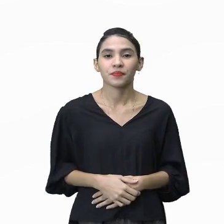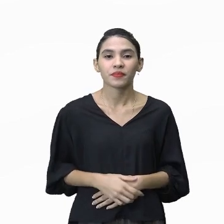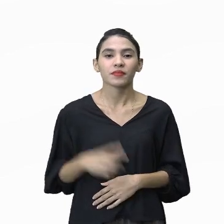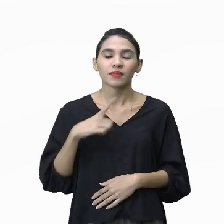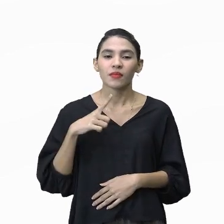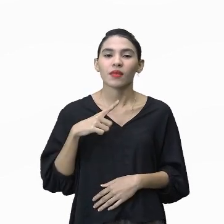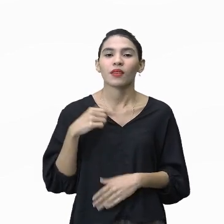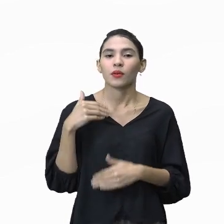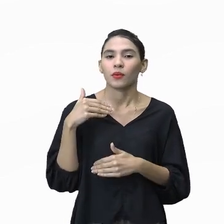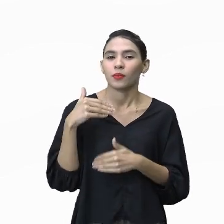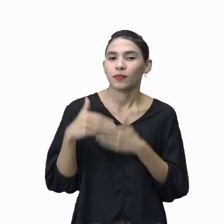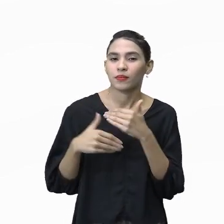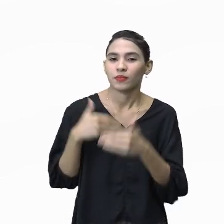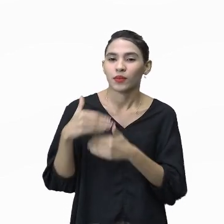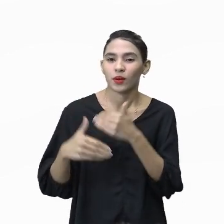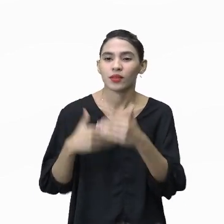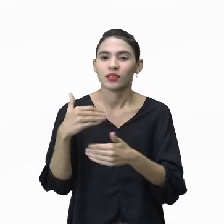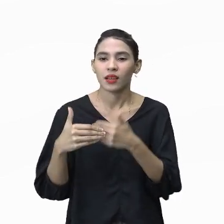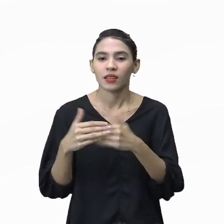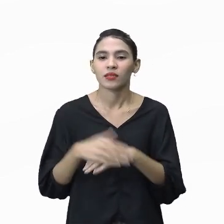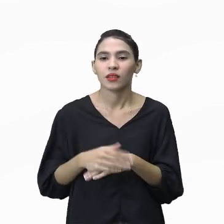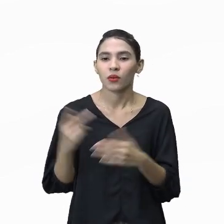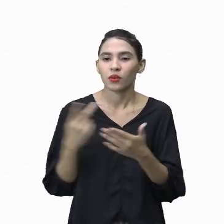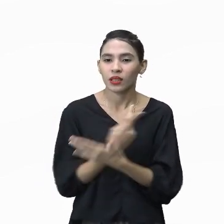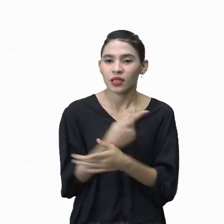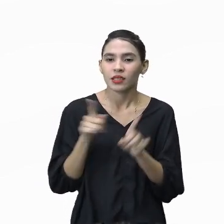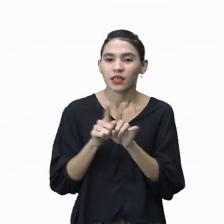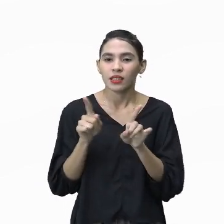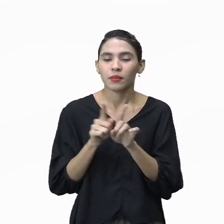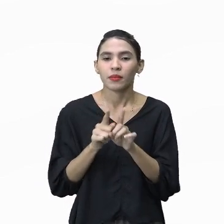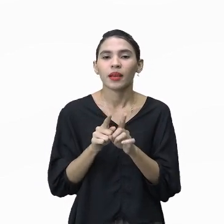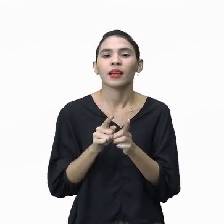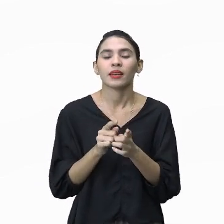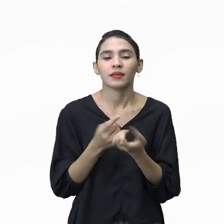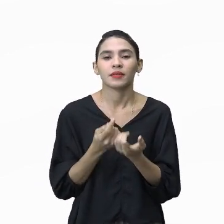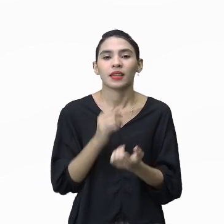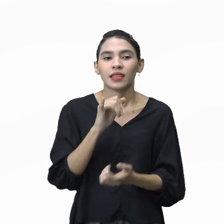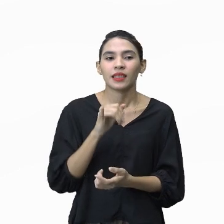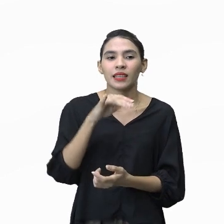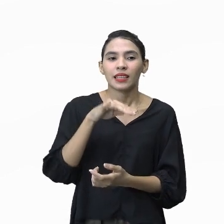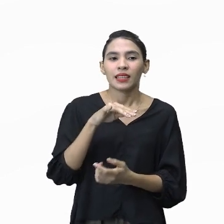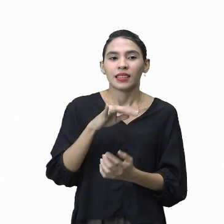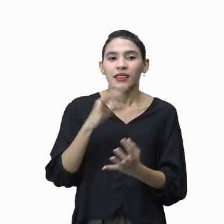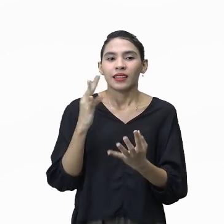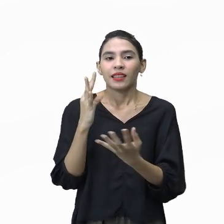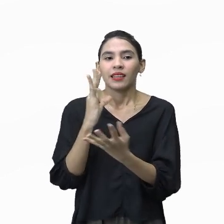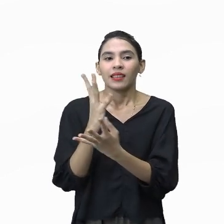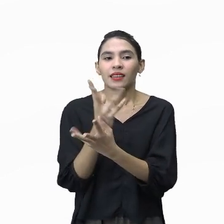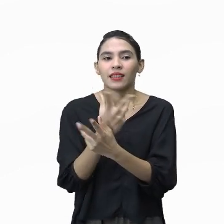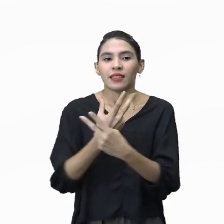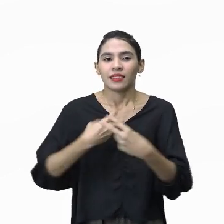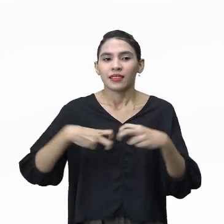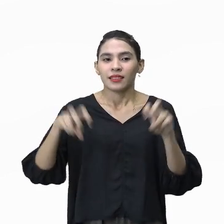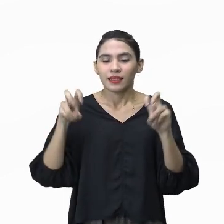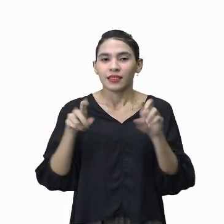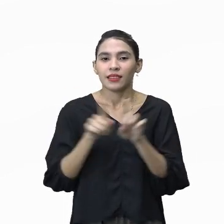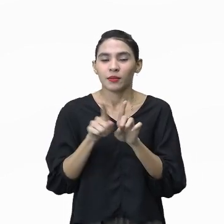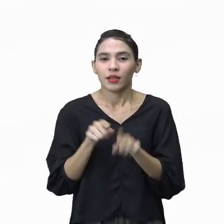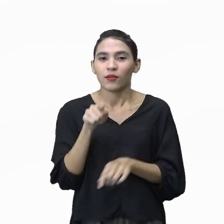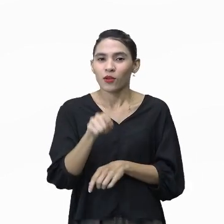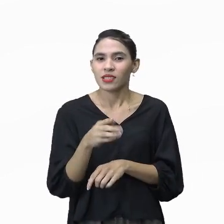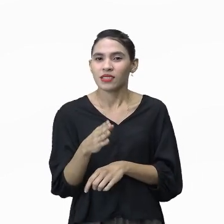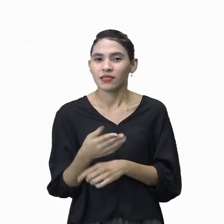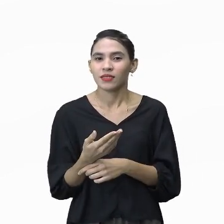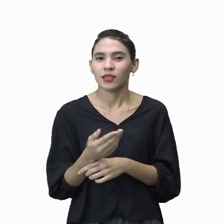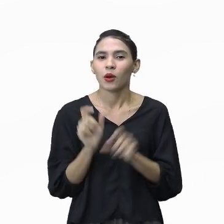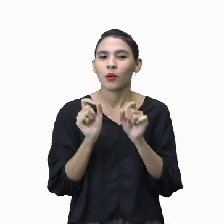processo, né, ter, fazer com que aconteça a interculturalidade, e aí eu já trago essa questão pra vocês, né, você sabe